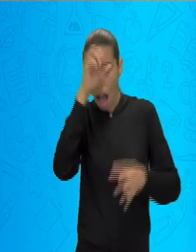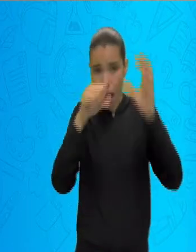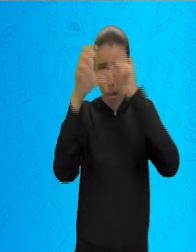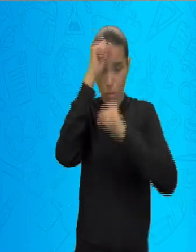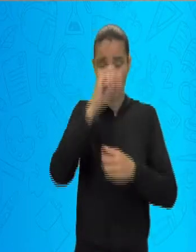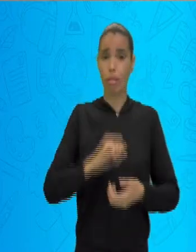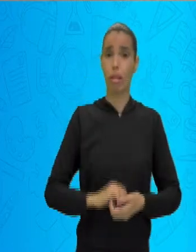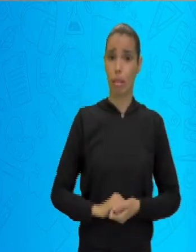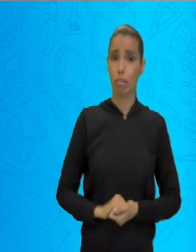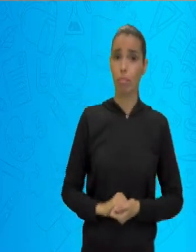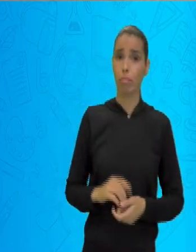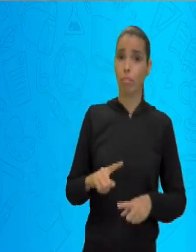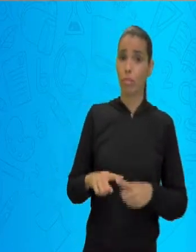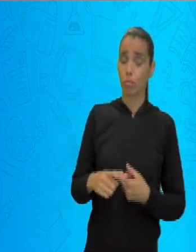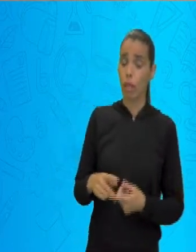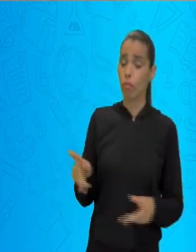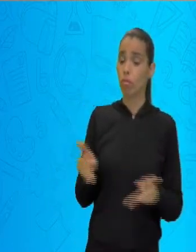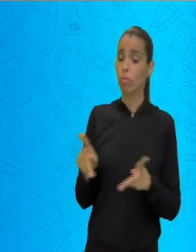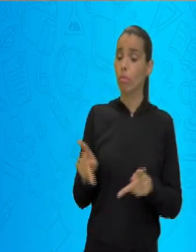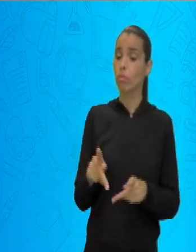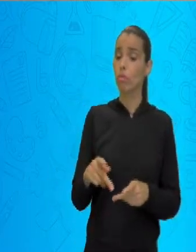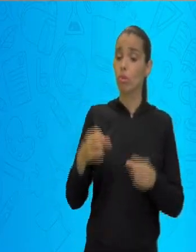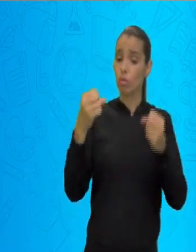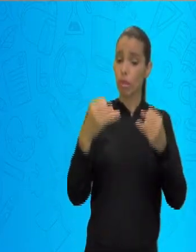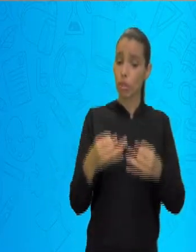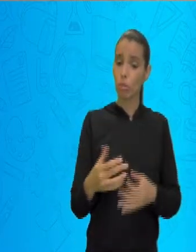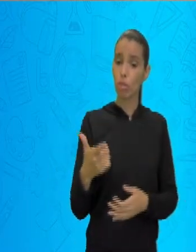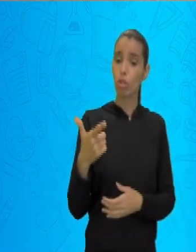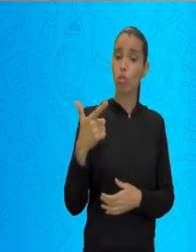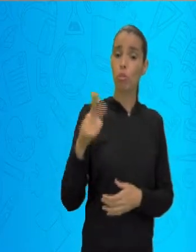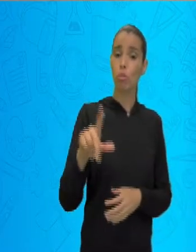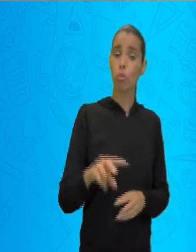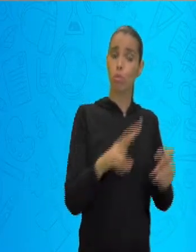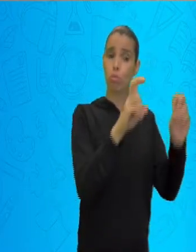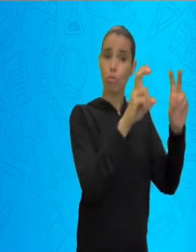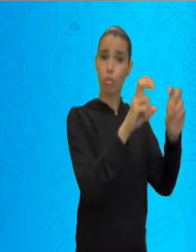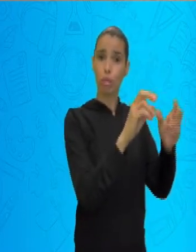interessa, porque ela tem que falar para todos.